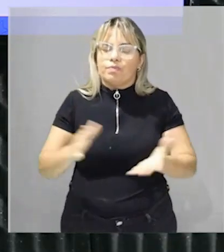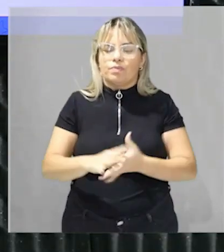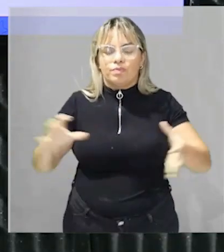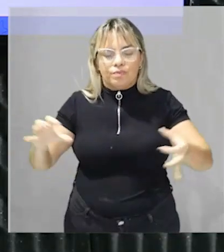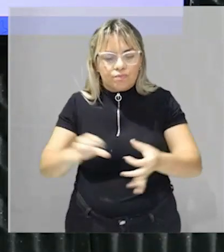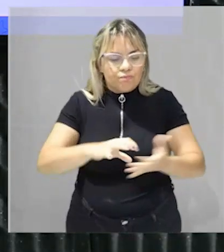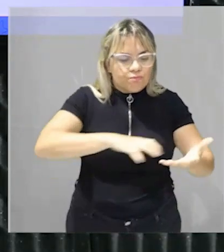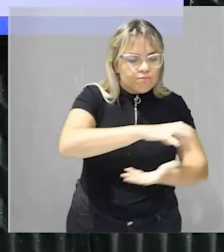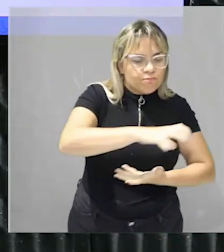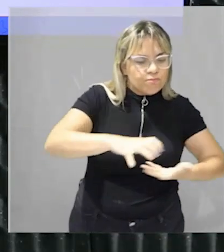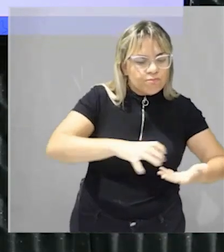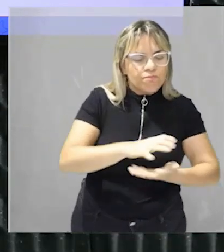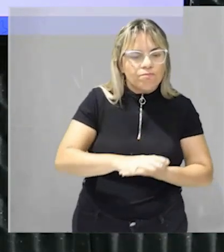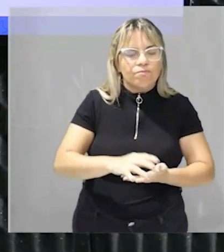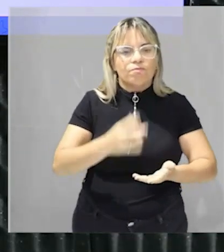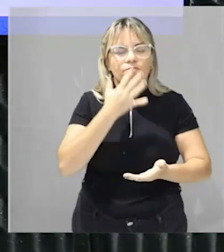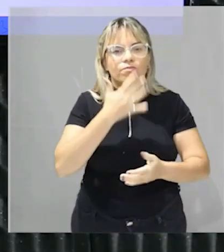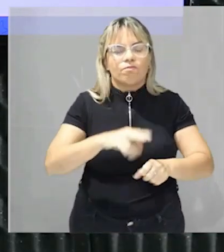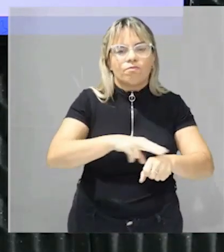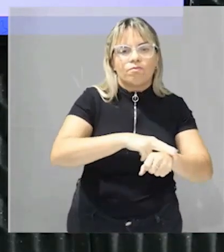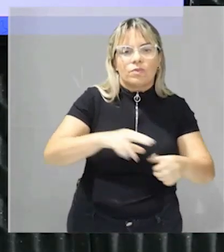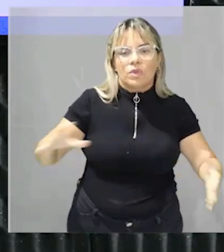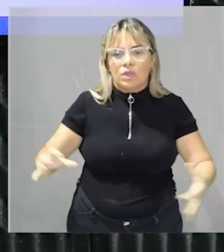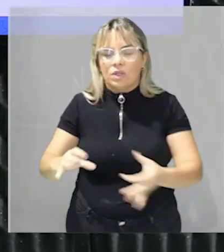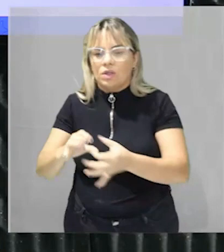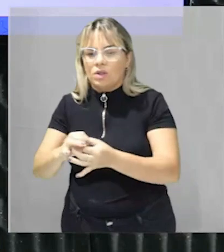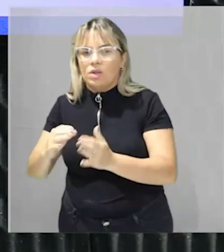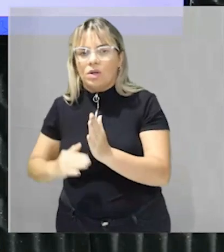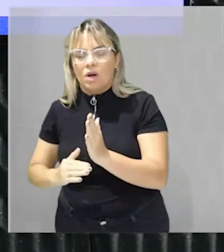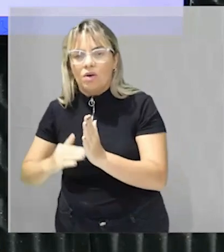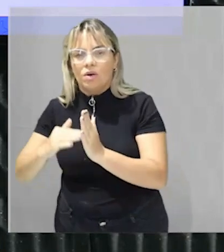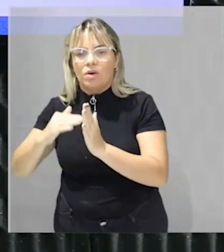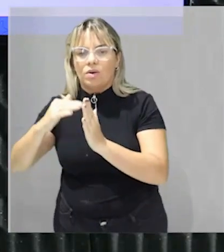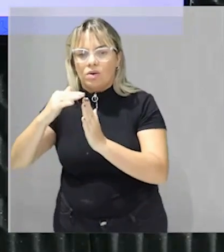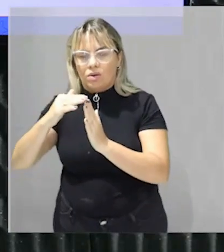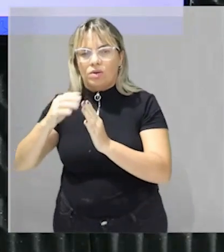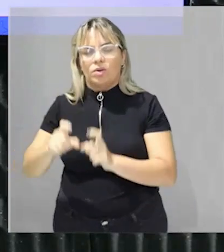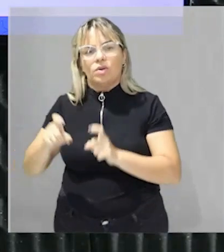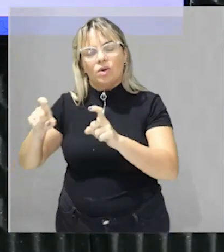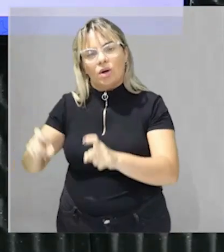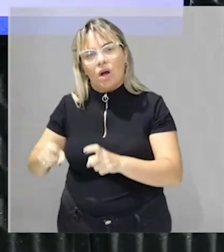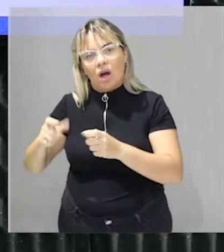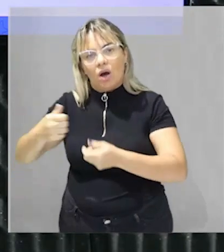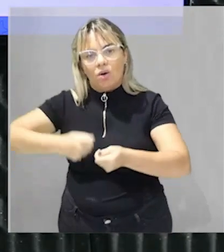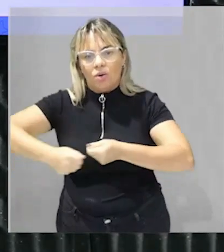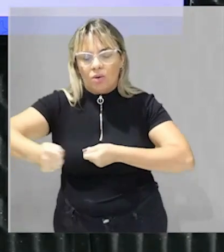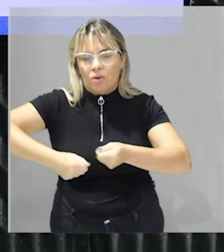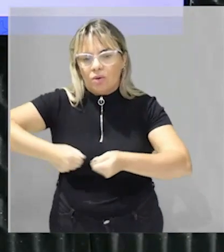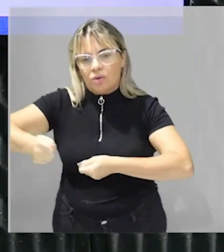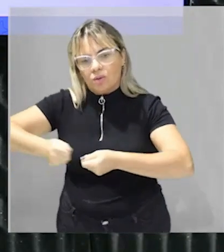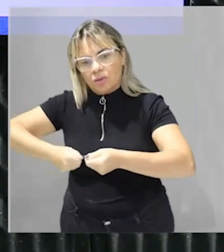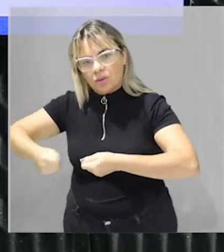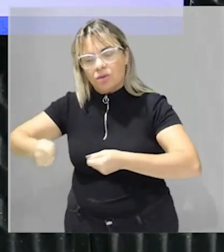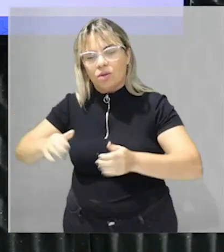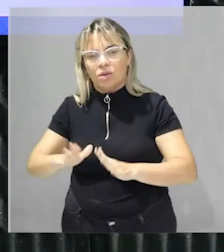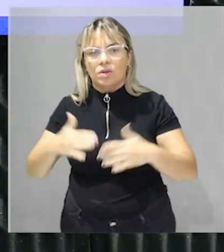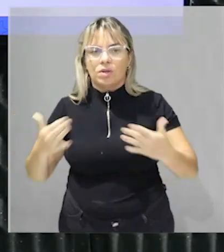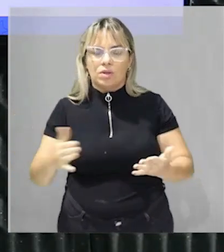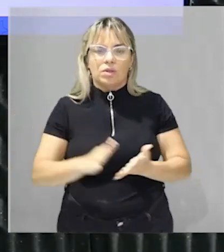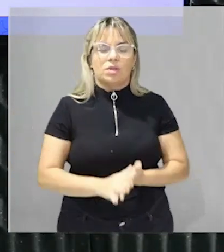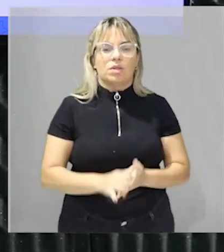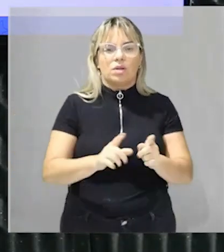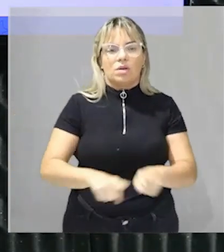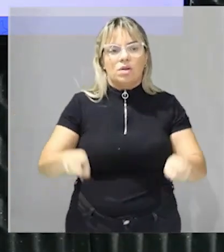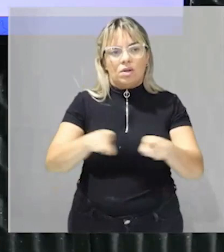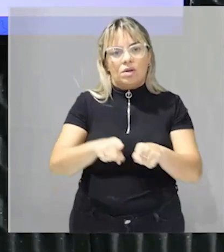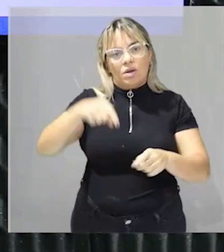principalmente ao crescimento e a consolidação do agronegócio e no Brasil galera não vai ser diferente o Brasil é e a gente